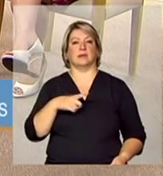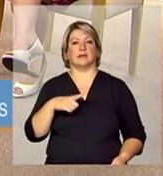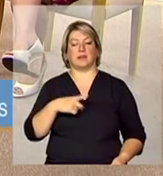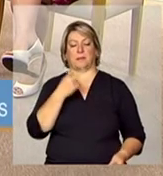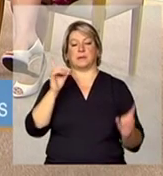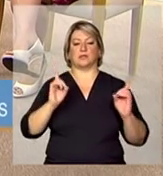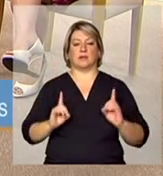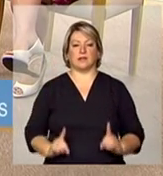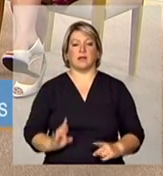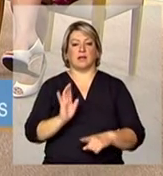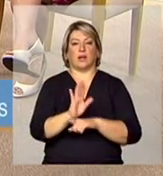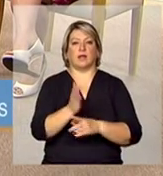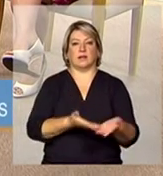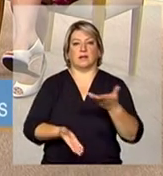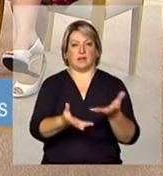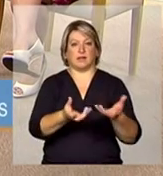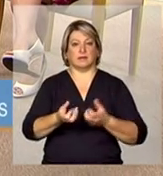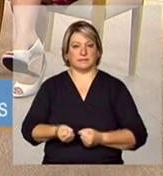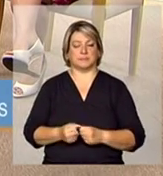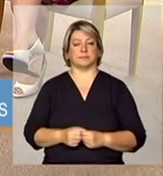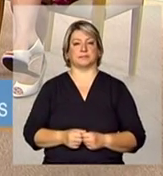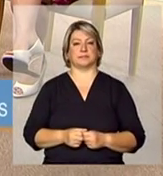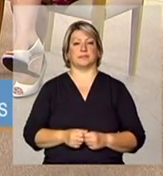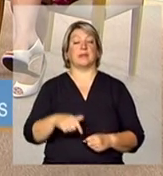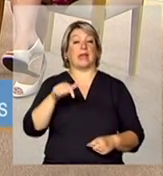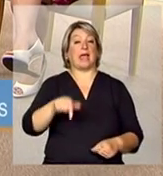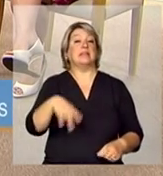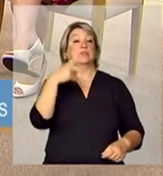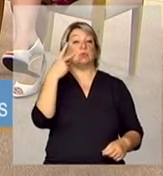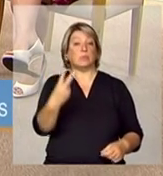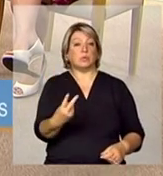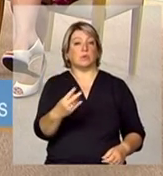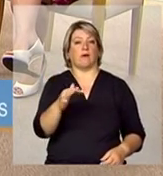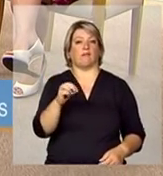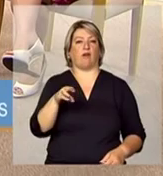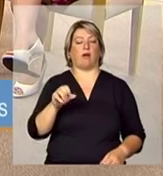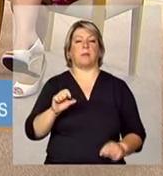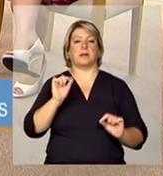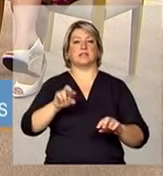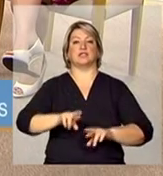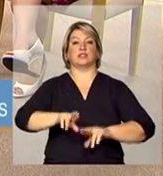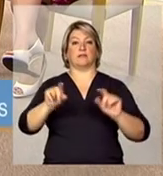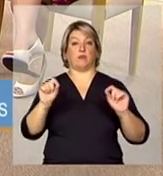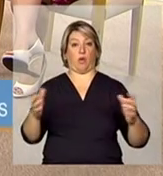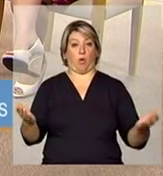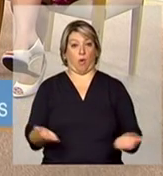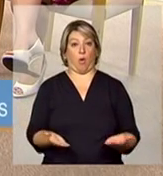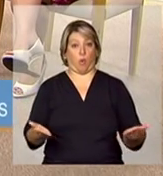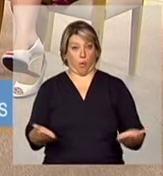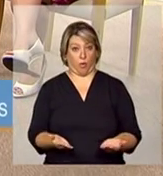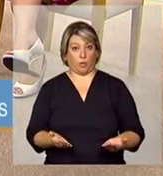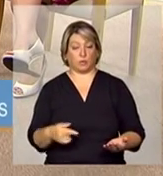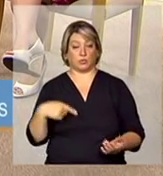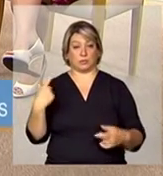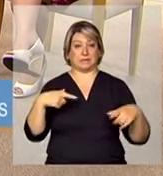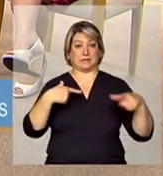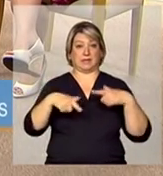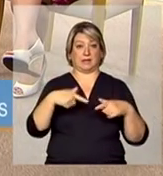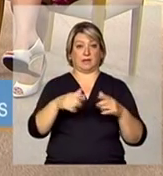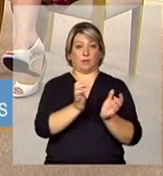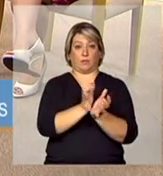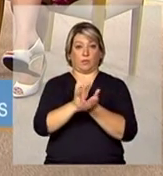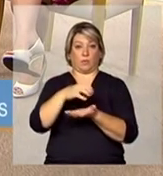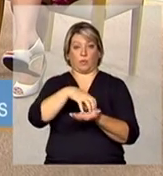deficiência justamente nessas duas formas diferentes que hoje as gestões municipais estão